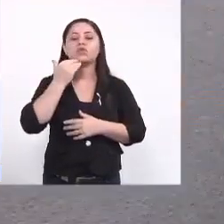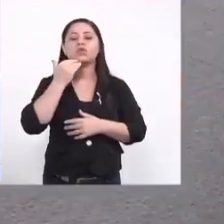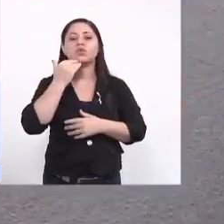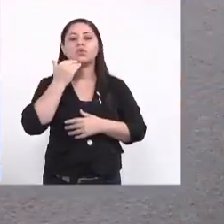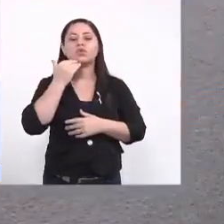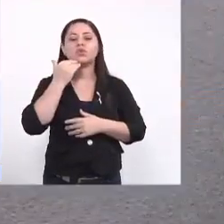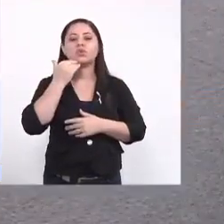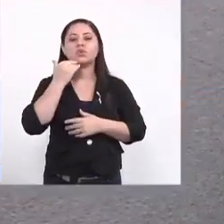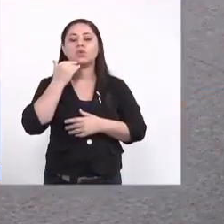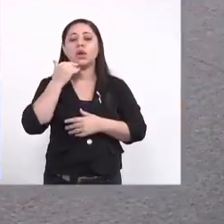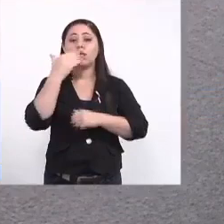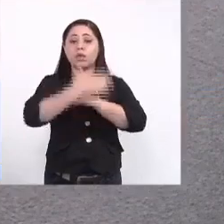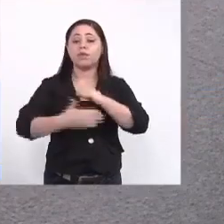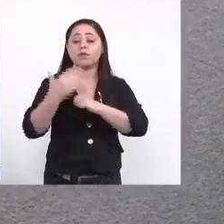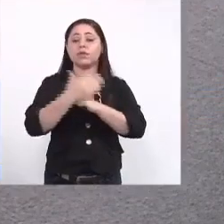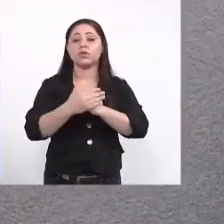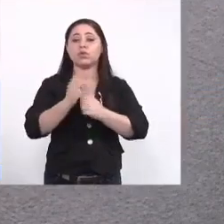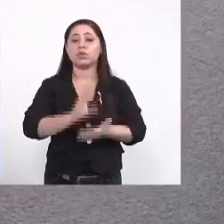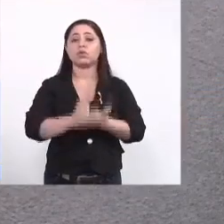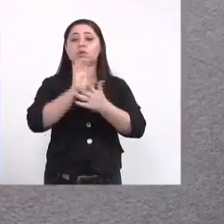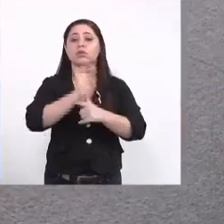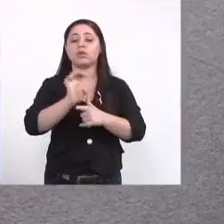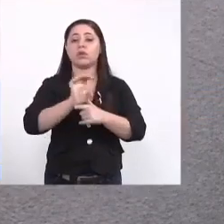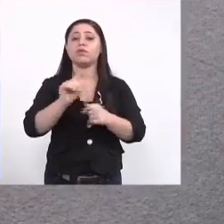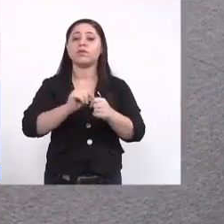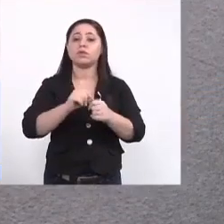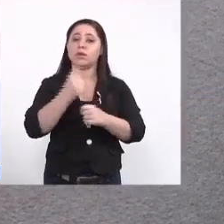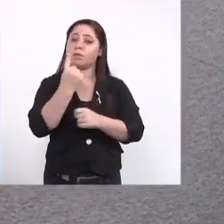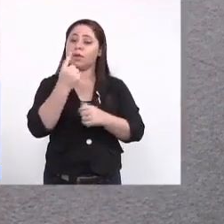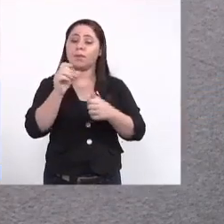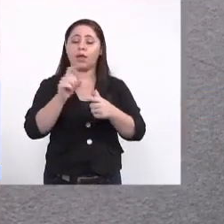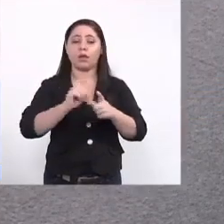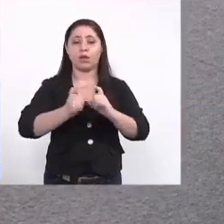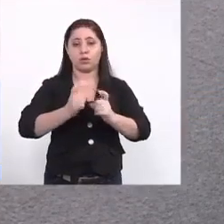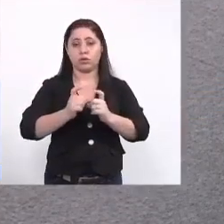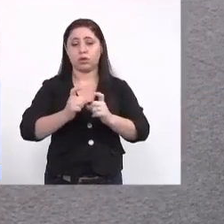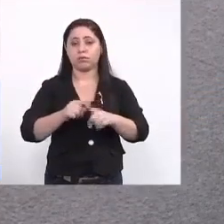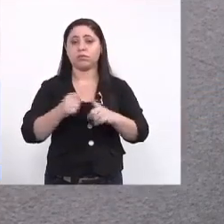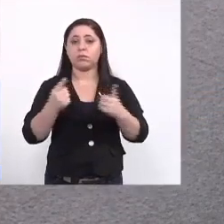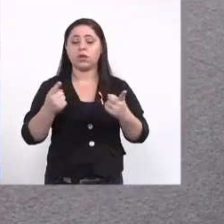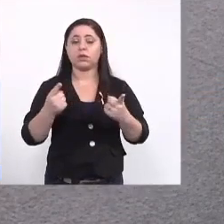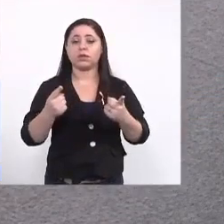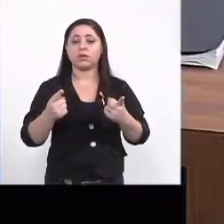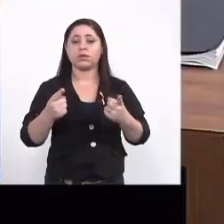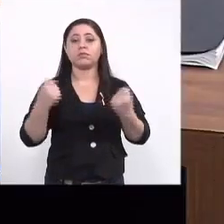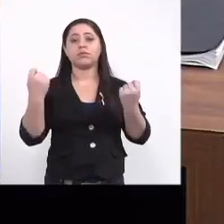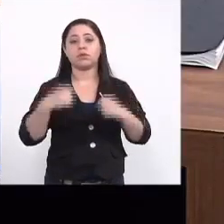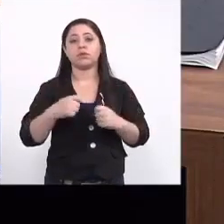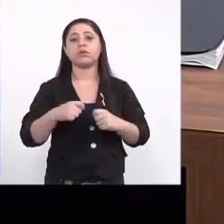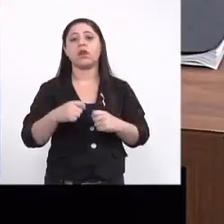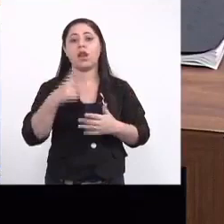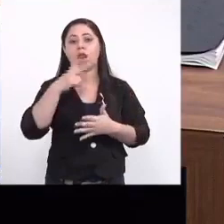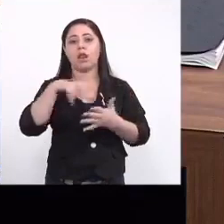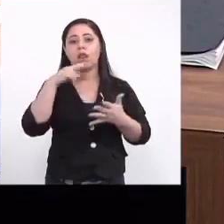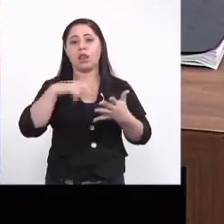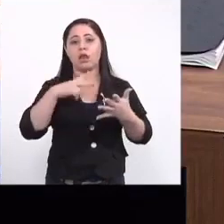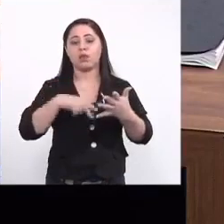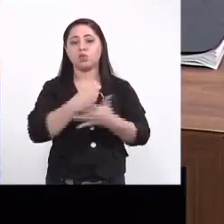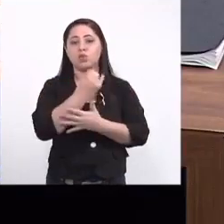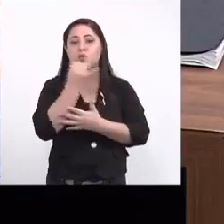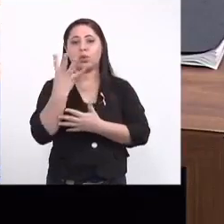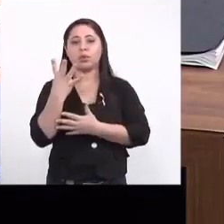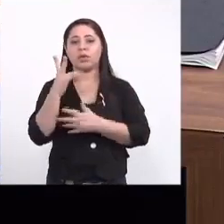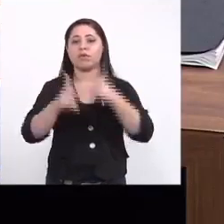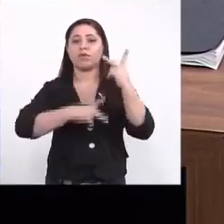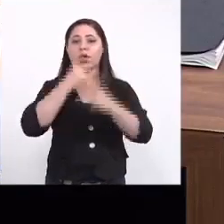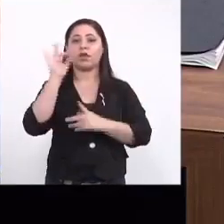conselho estadual fiz as defesas aqui na primeira reunião mas infelizmente ele teve que ler vários números ele teve que falar